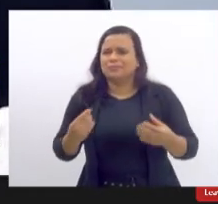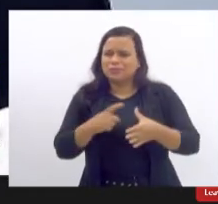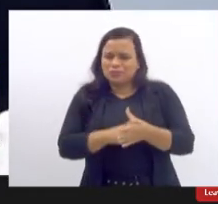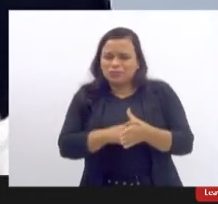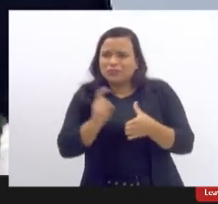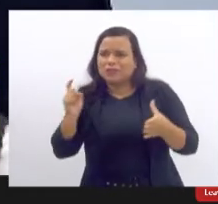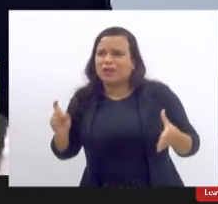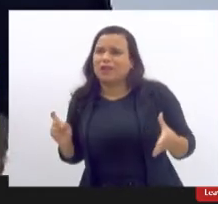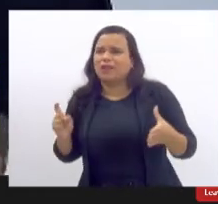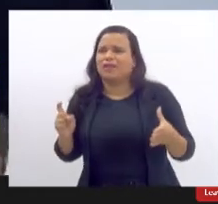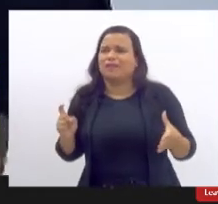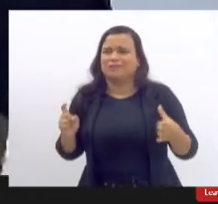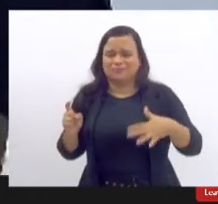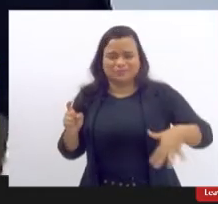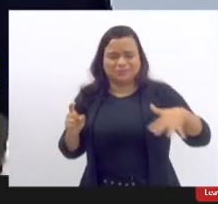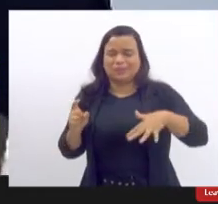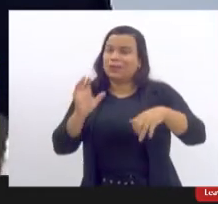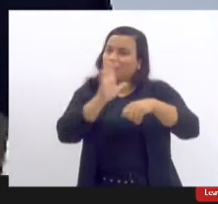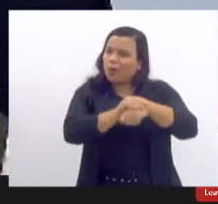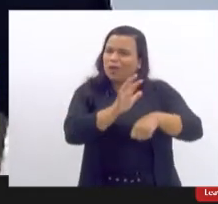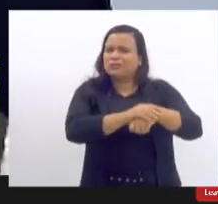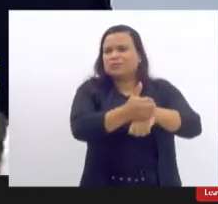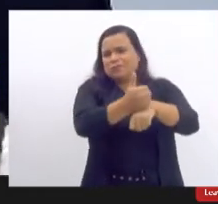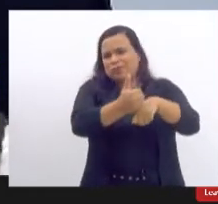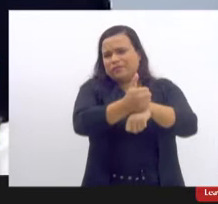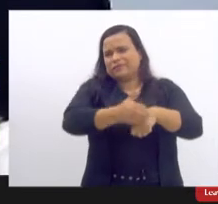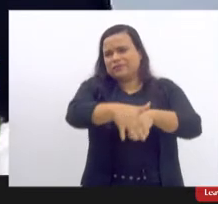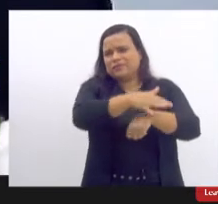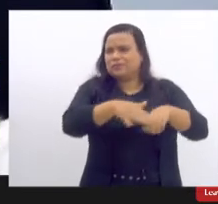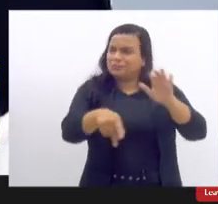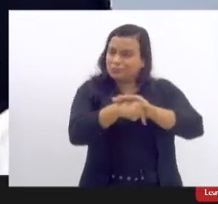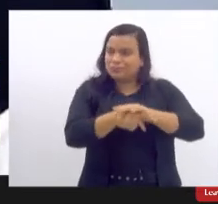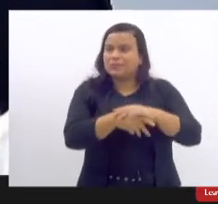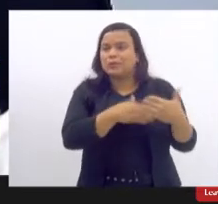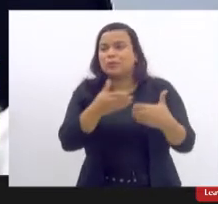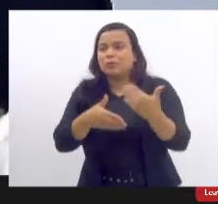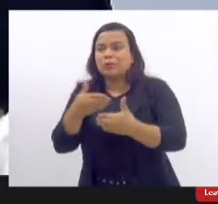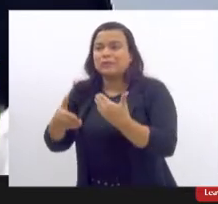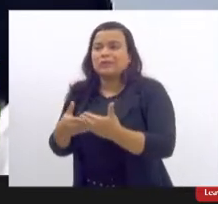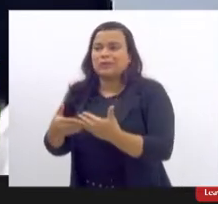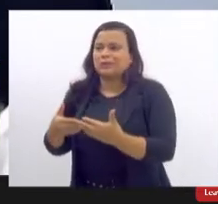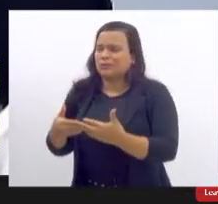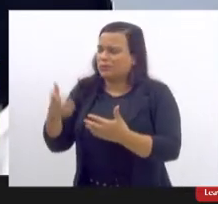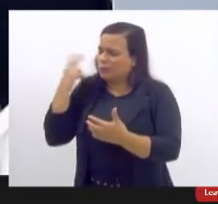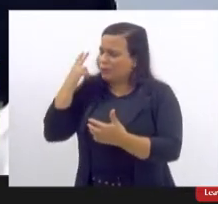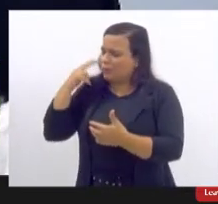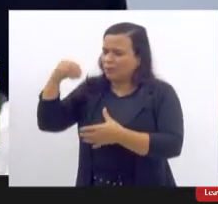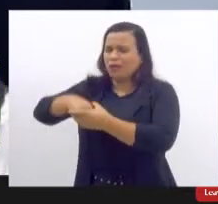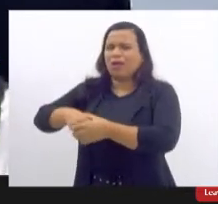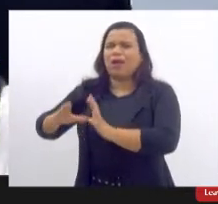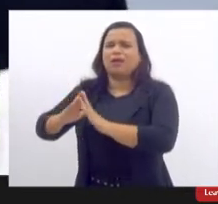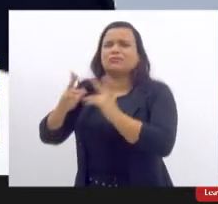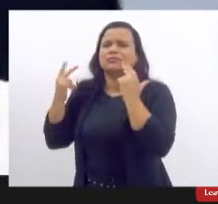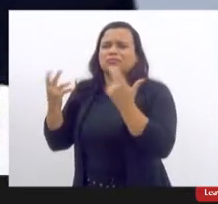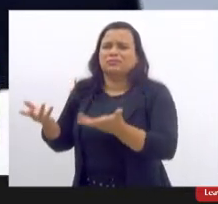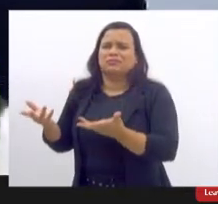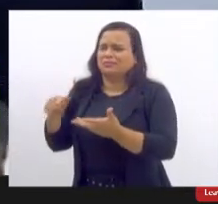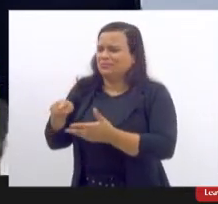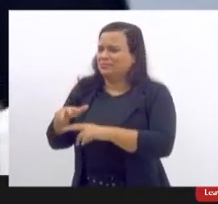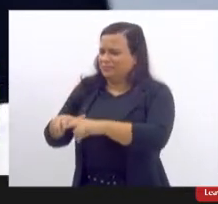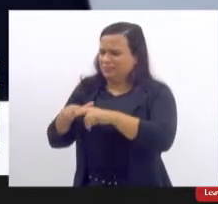uma doença profissional de um processo produtivo que é o gerador o nexo causal